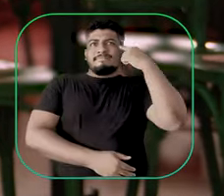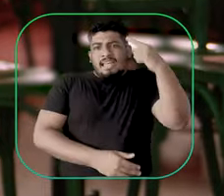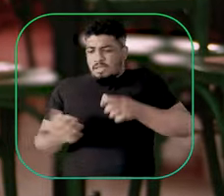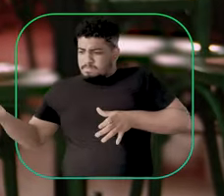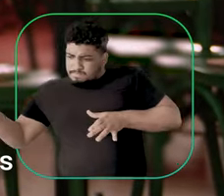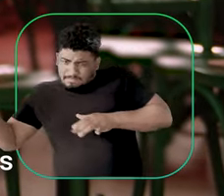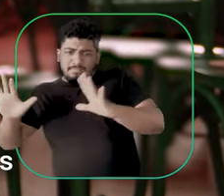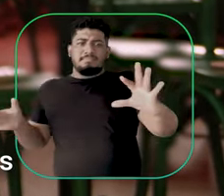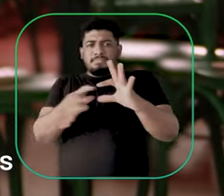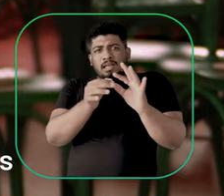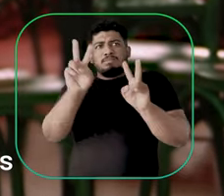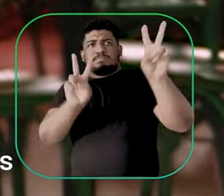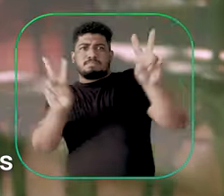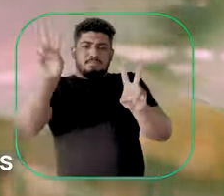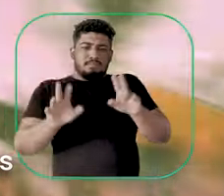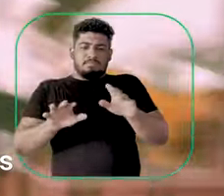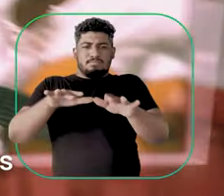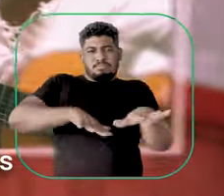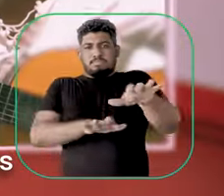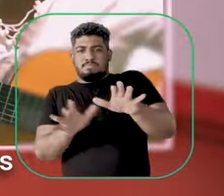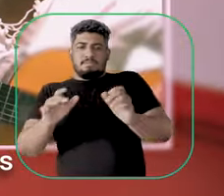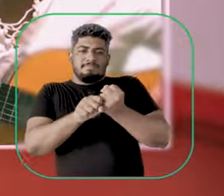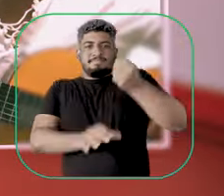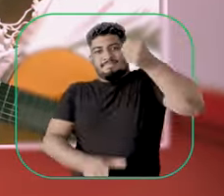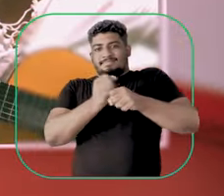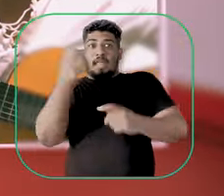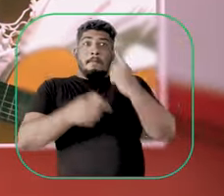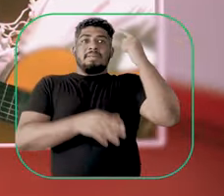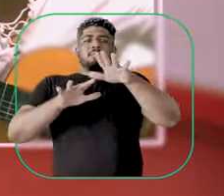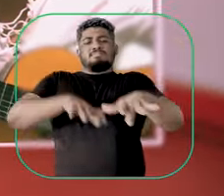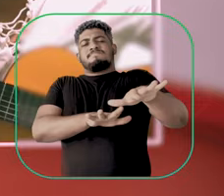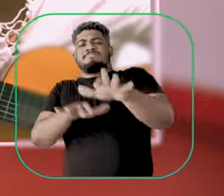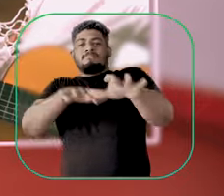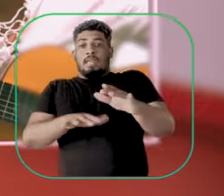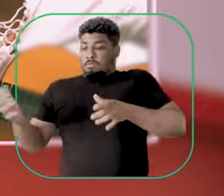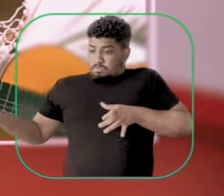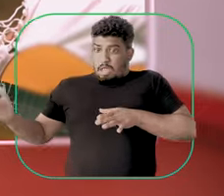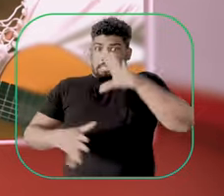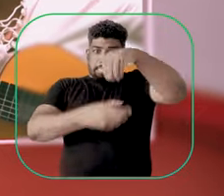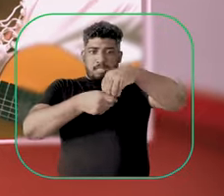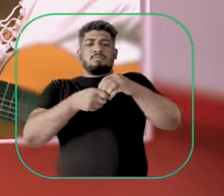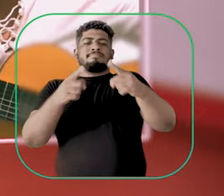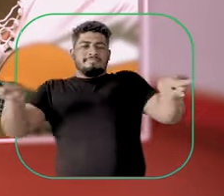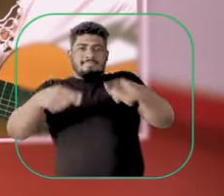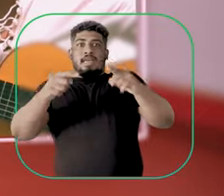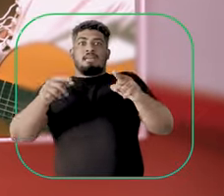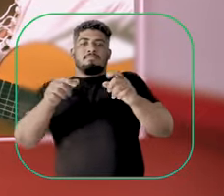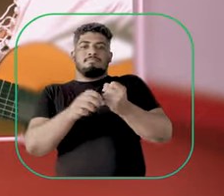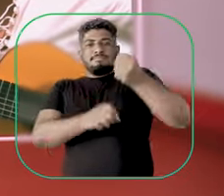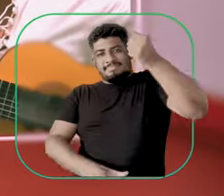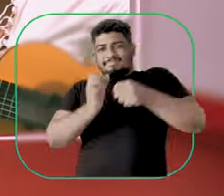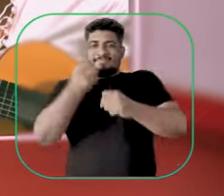frevo de rua, porque a gente pensa logo nas orquestras, nas big bands, e quando se fala em bandolim no frevo, a gente é levado logo